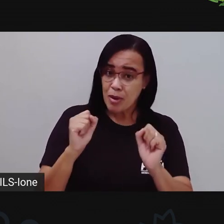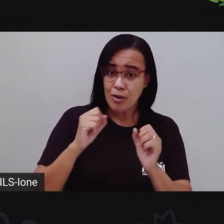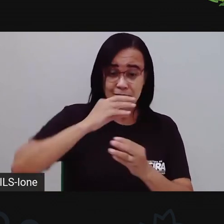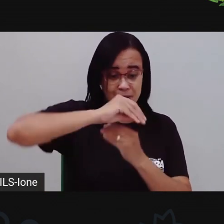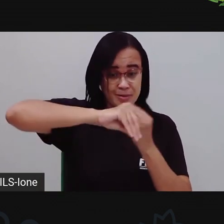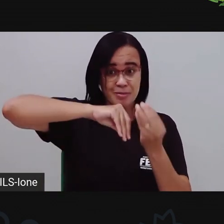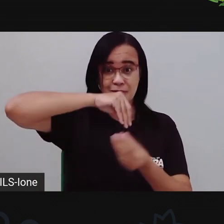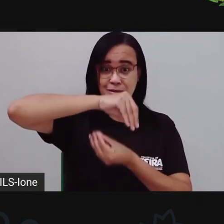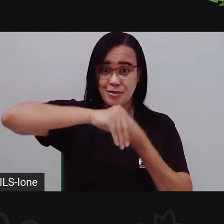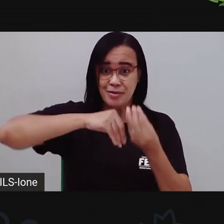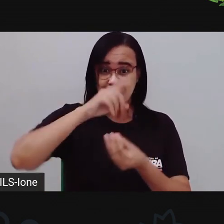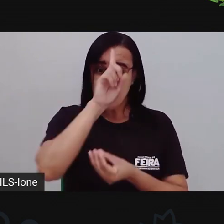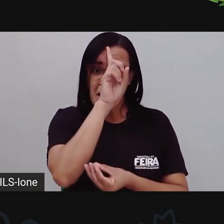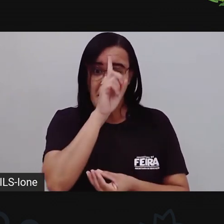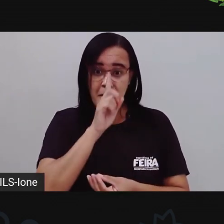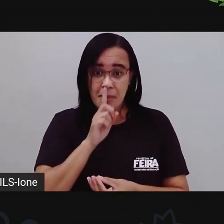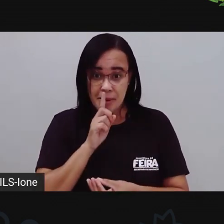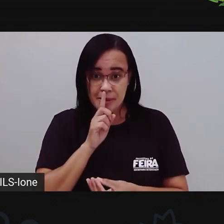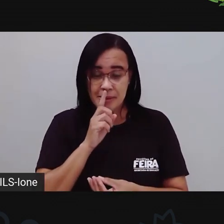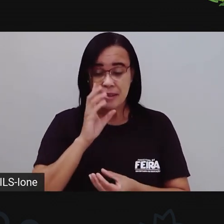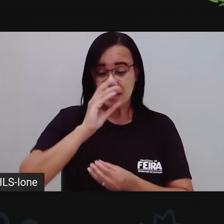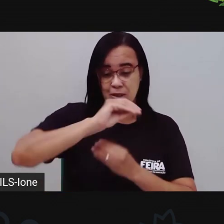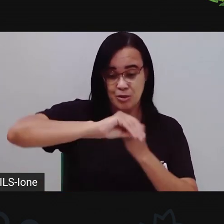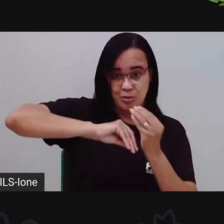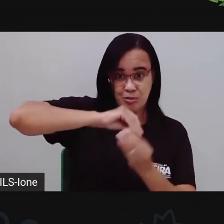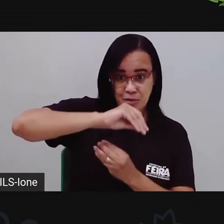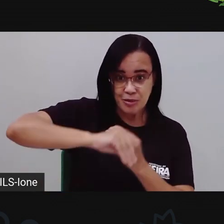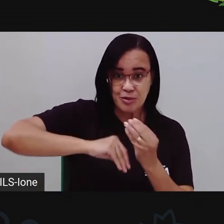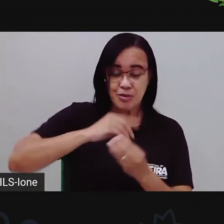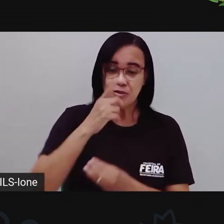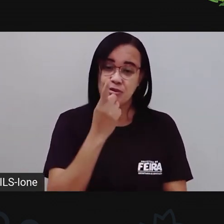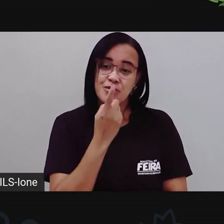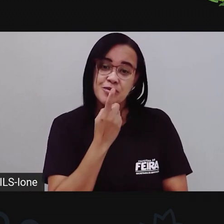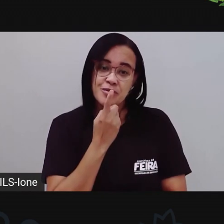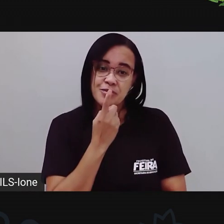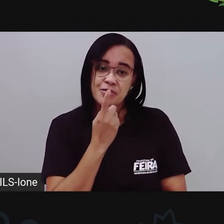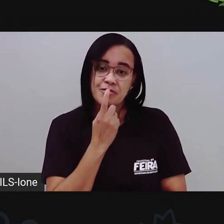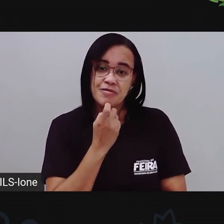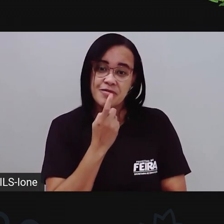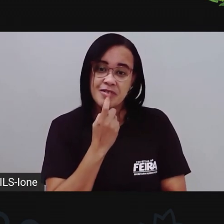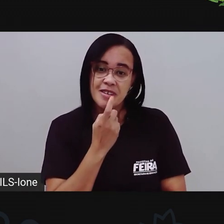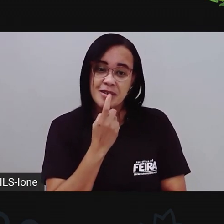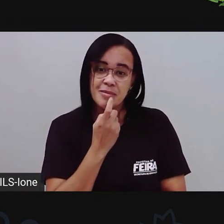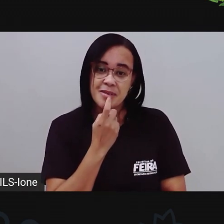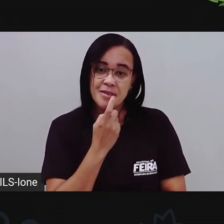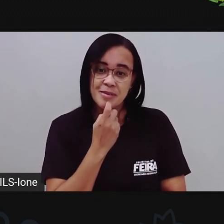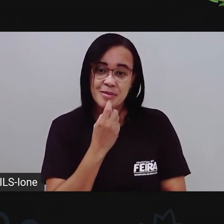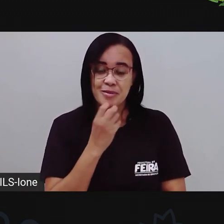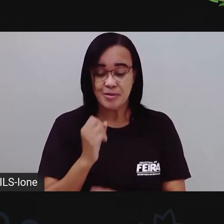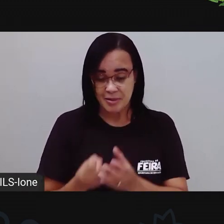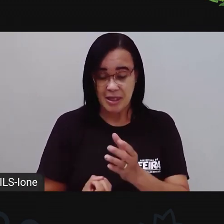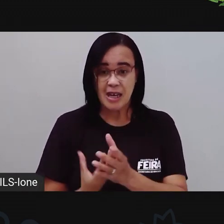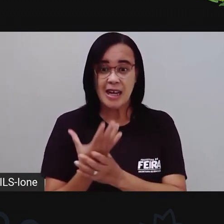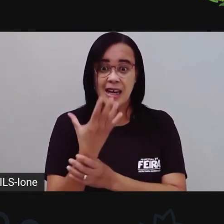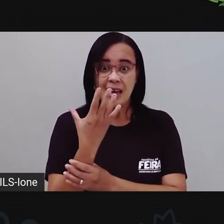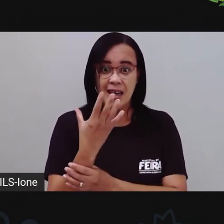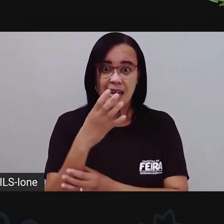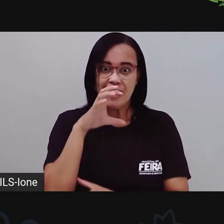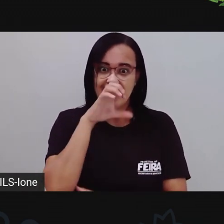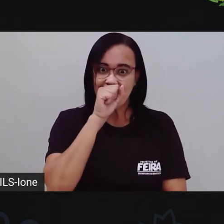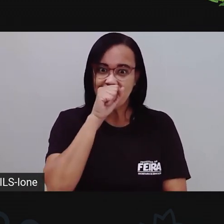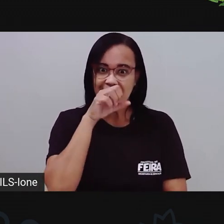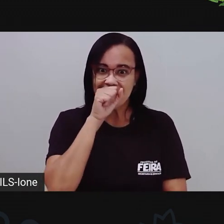amarelo, ó, do amarelo com o vermelho. Tá joia?